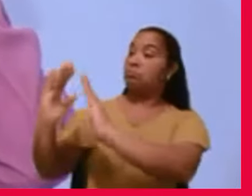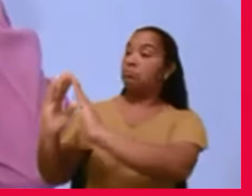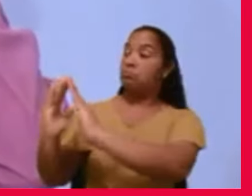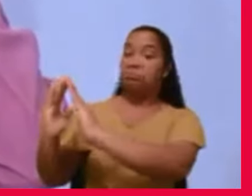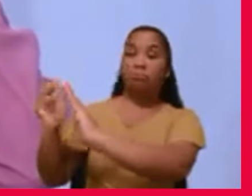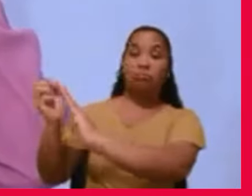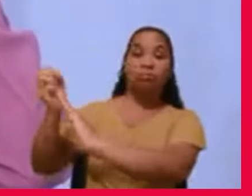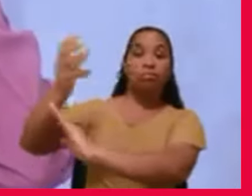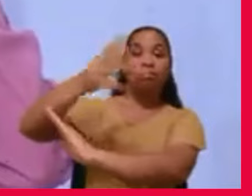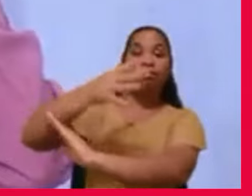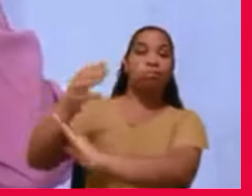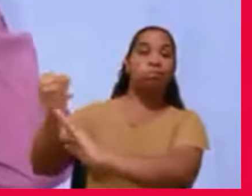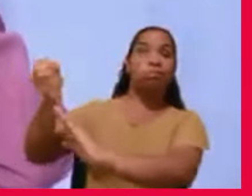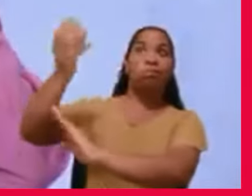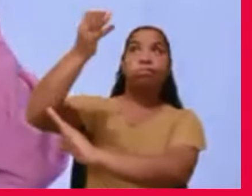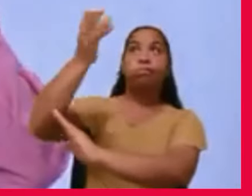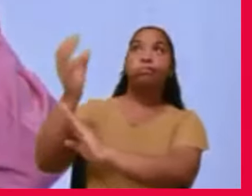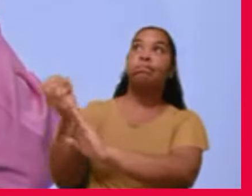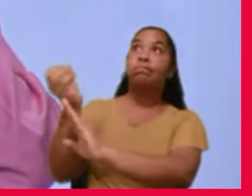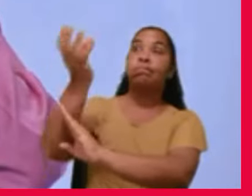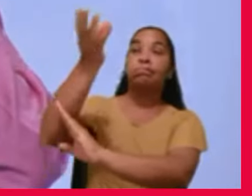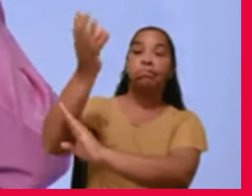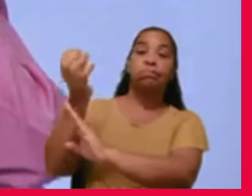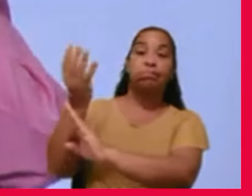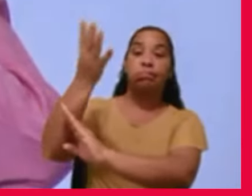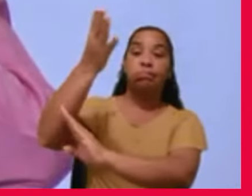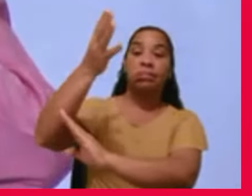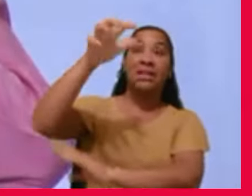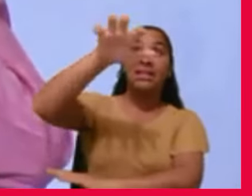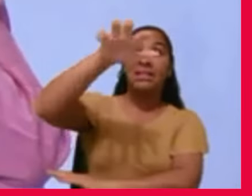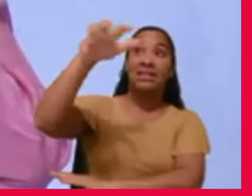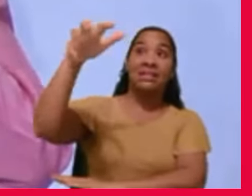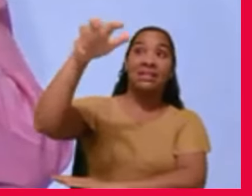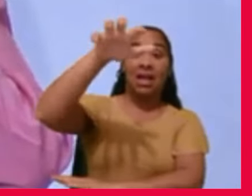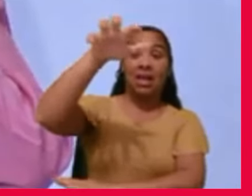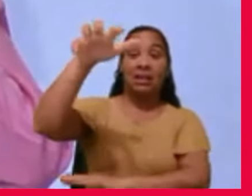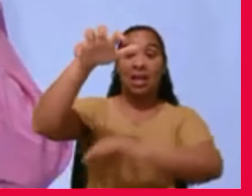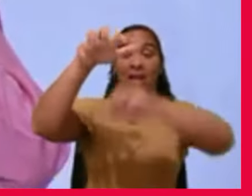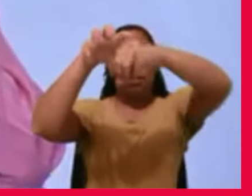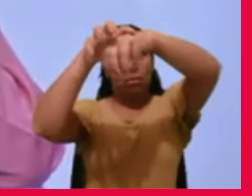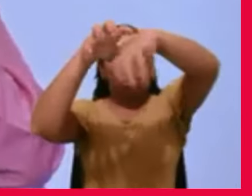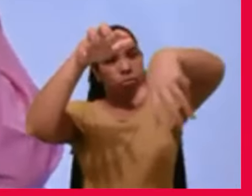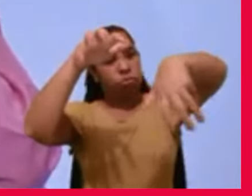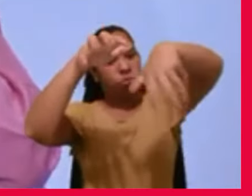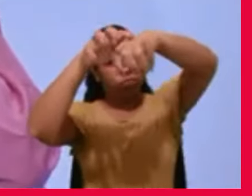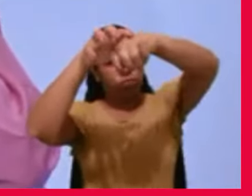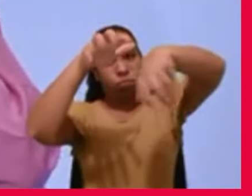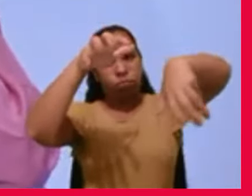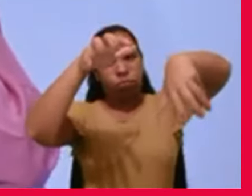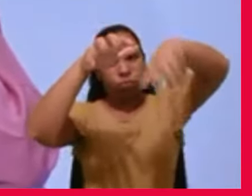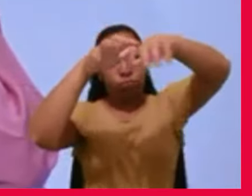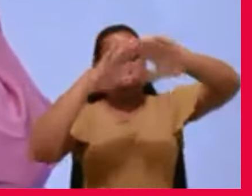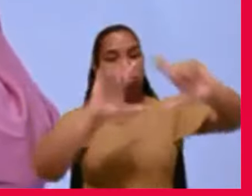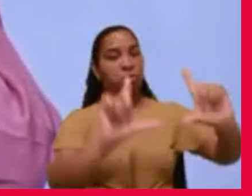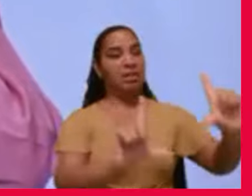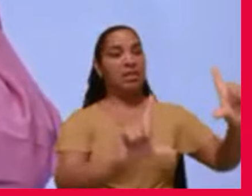manda essa mensagem para o satélite. O satélite manda para o nosso aparelho.